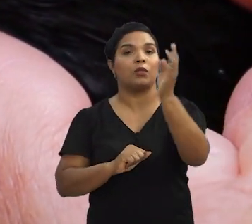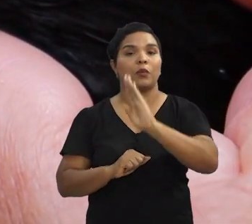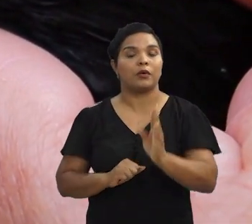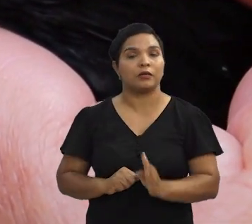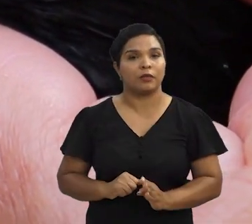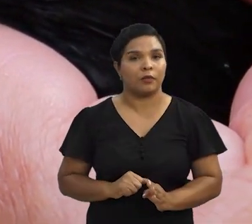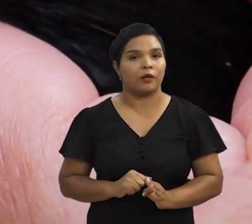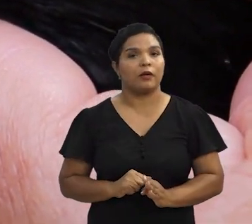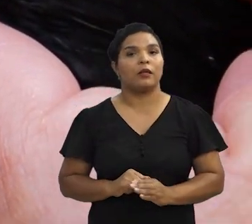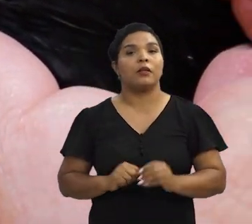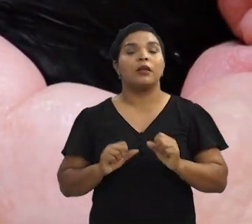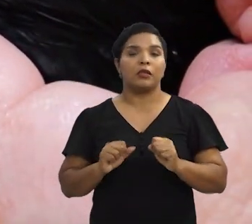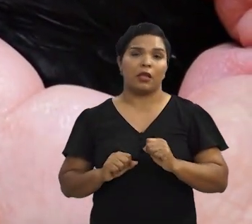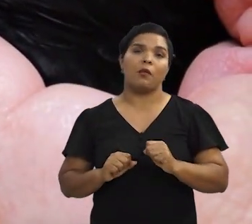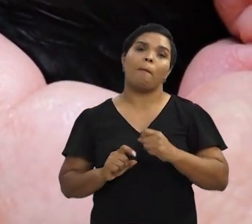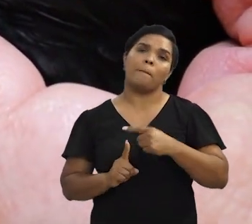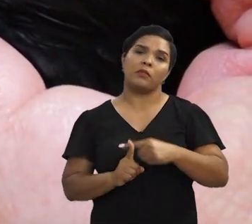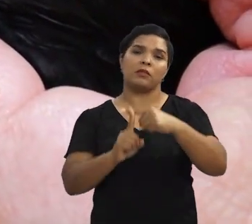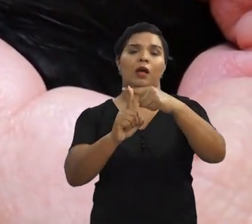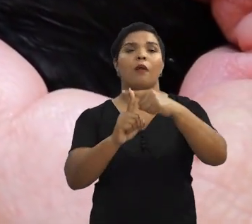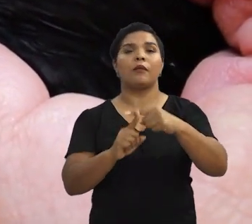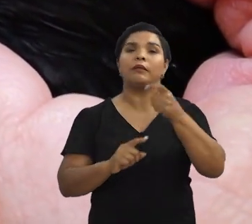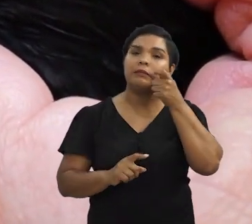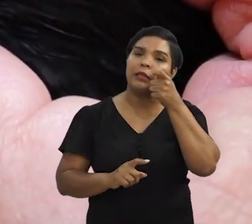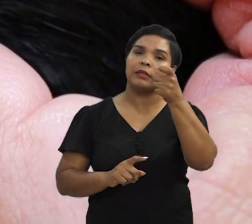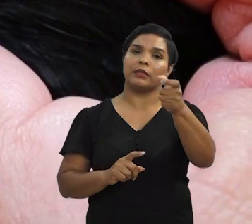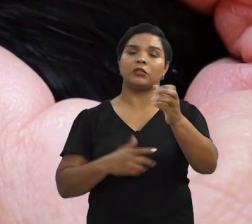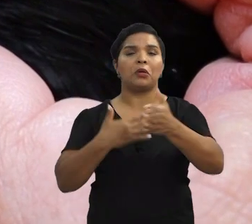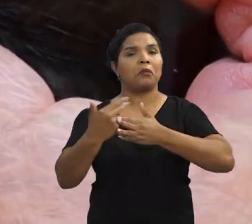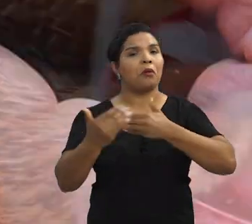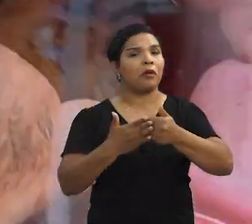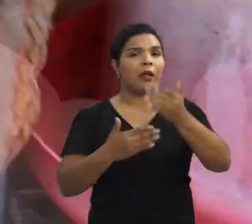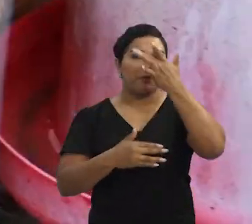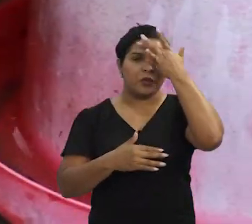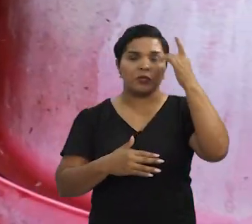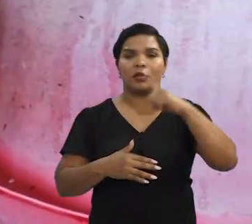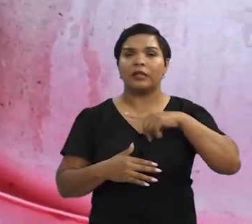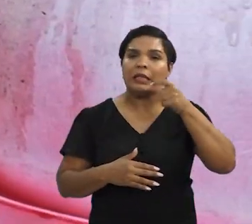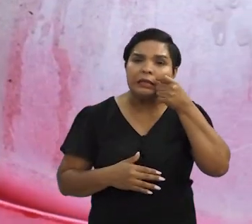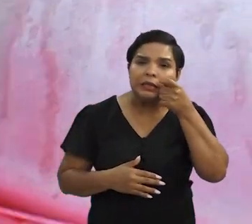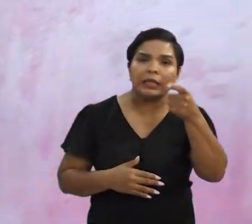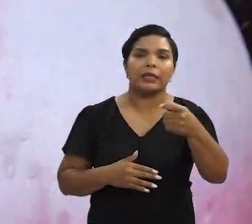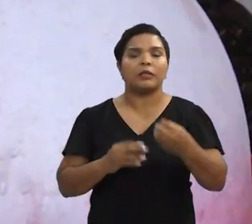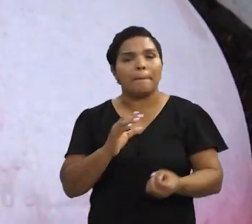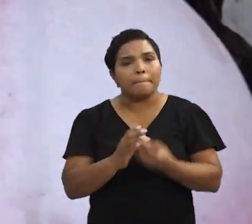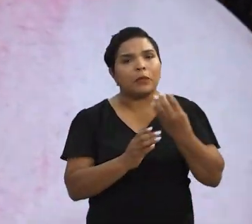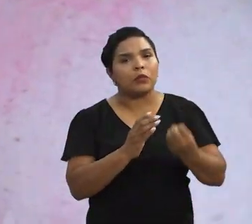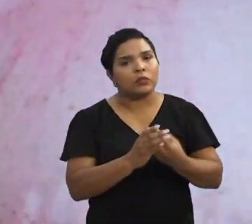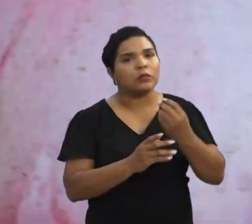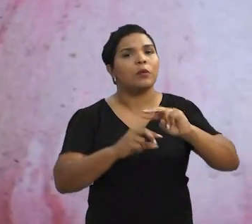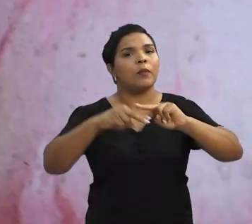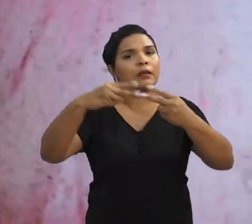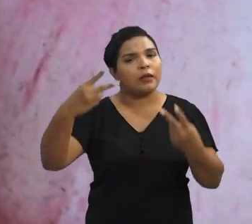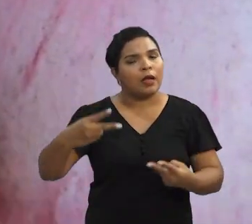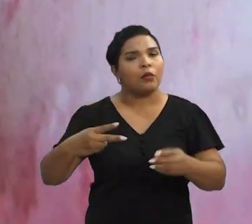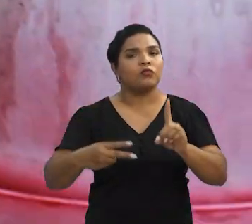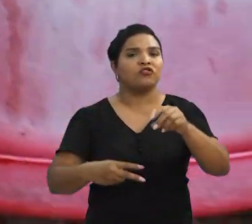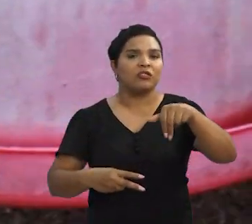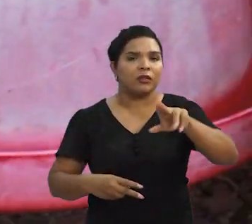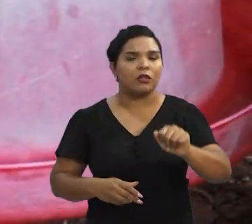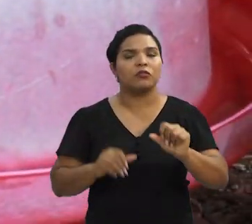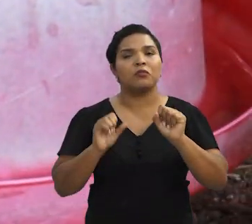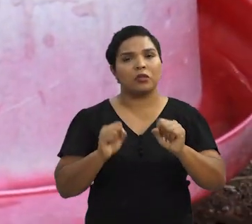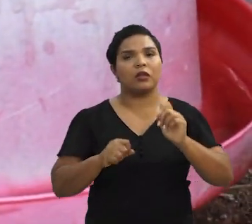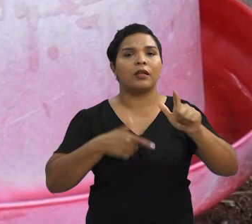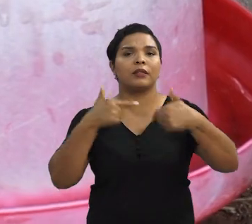condições dafoclimáticas e com um potencial muito interessante. Qualquer uma das pessoas que tem interesse em produzir o nosso material